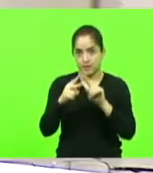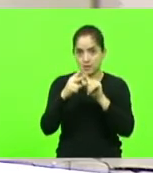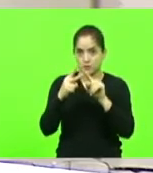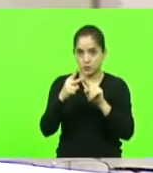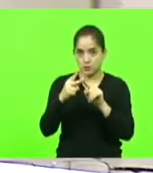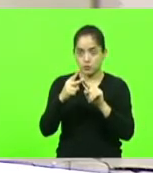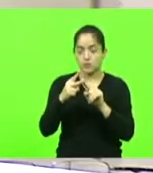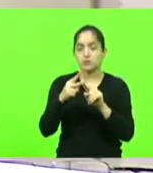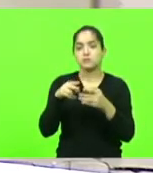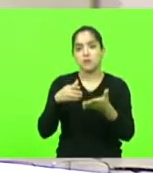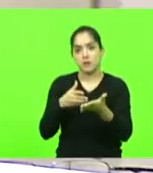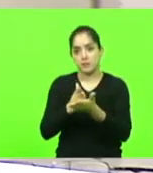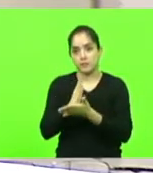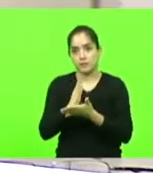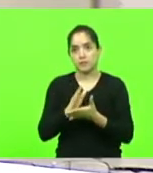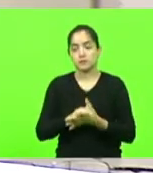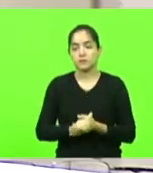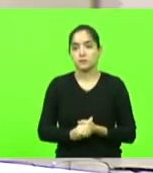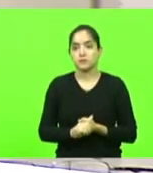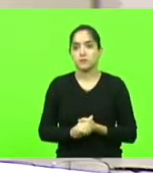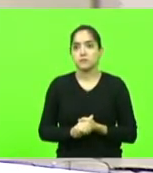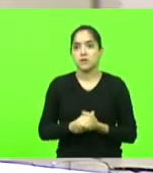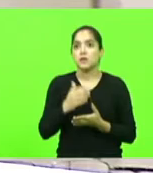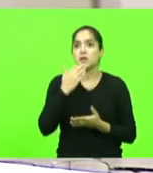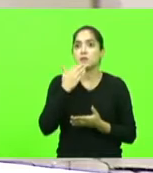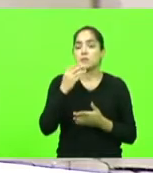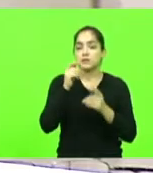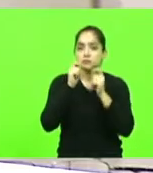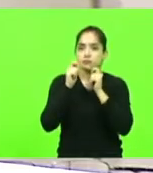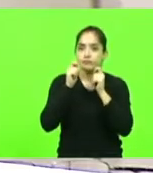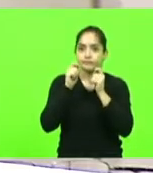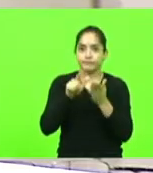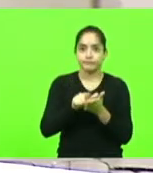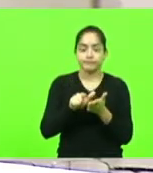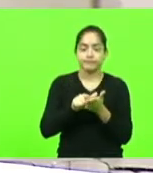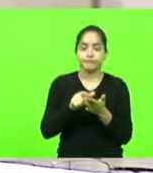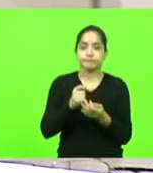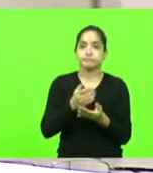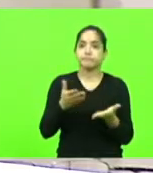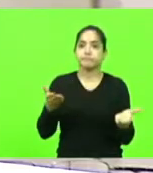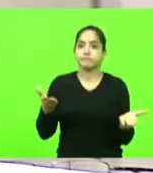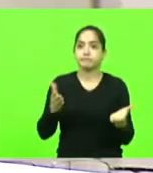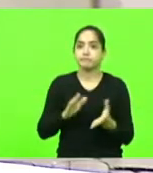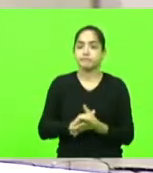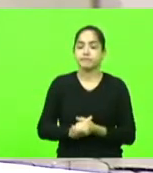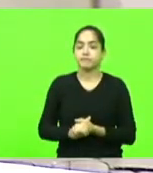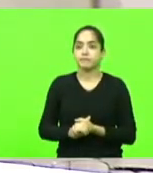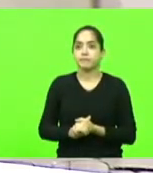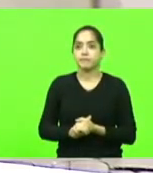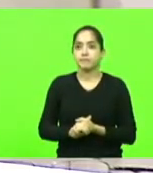por aprovadas. Eu solicito à assessoria que proceda à distribuição de expediente.